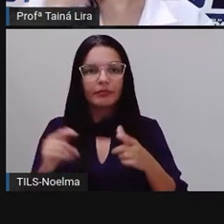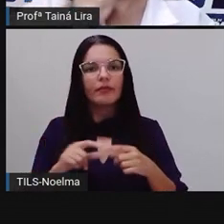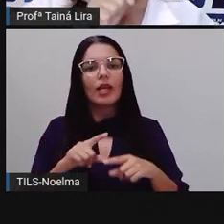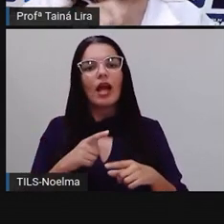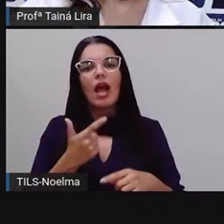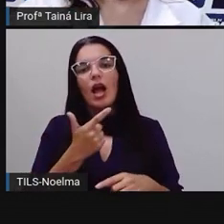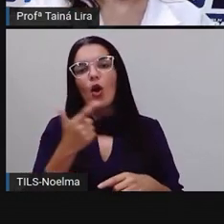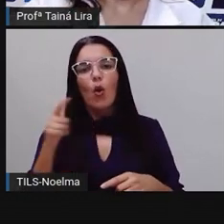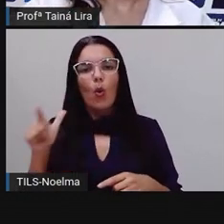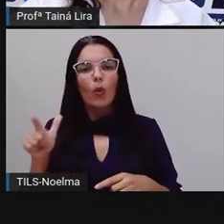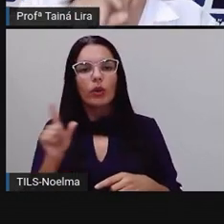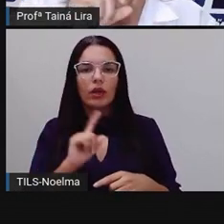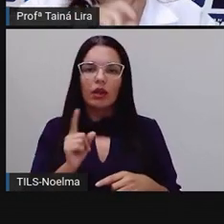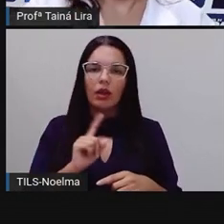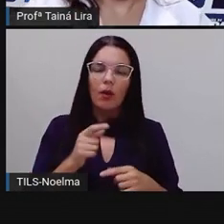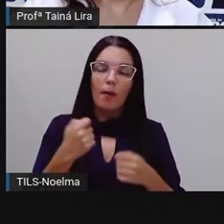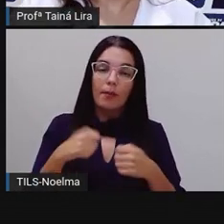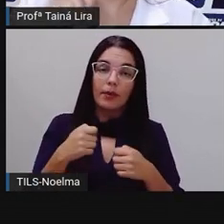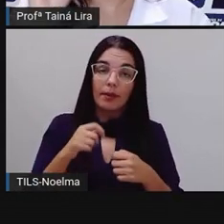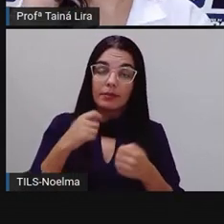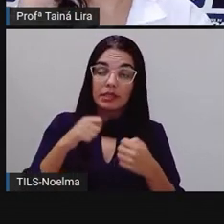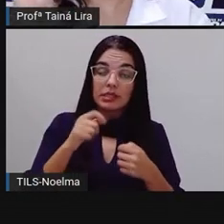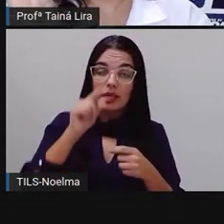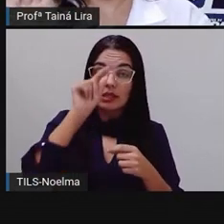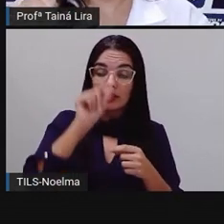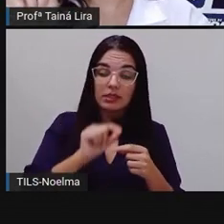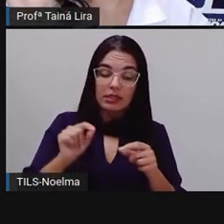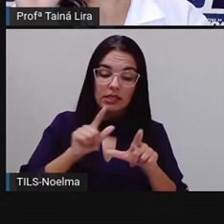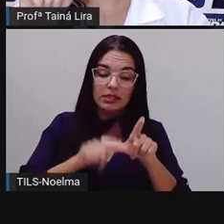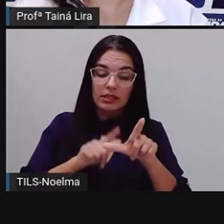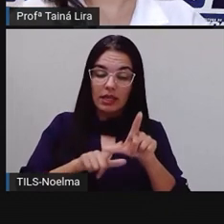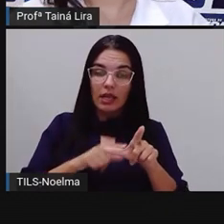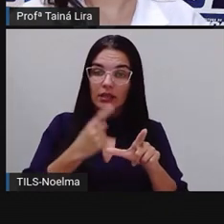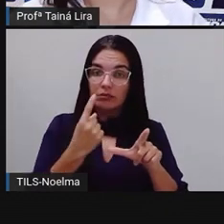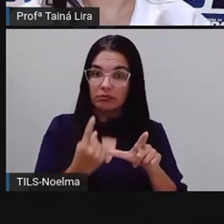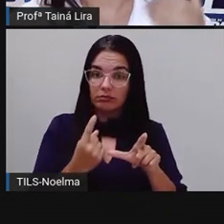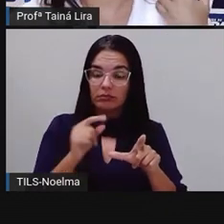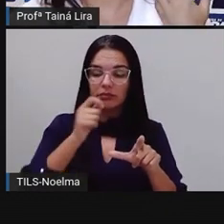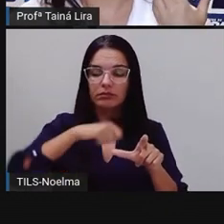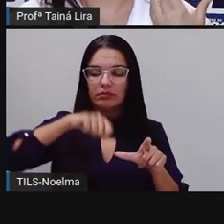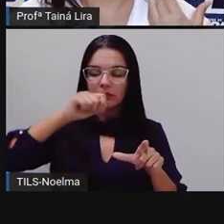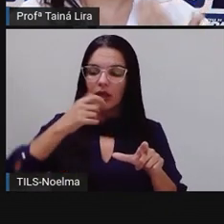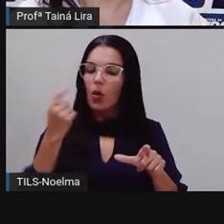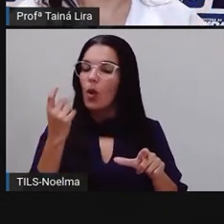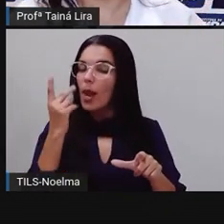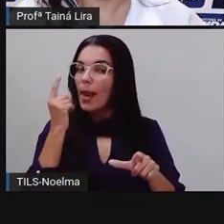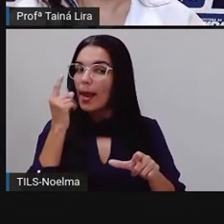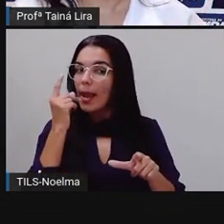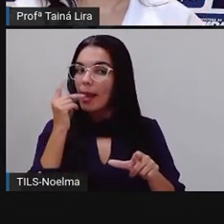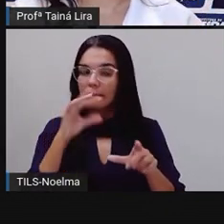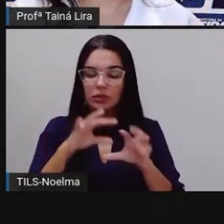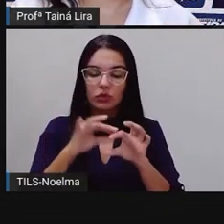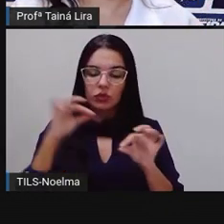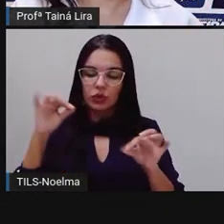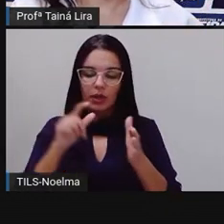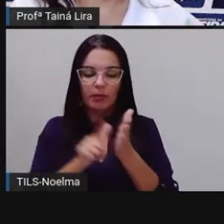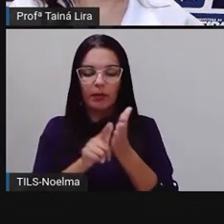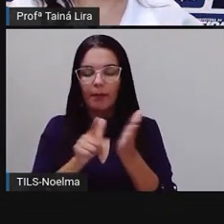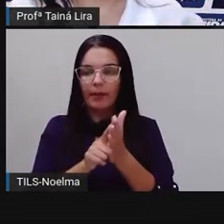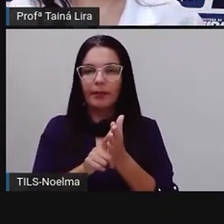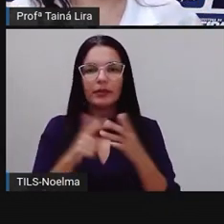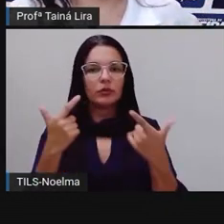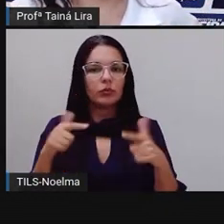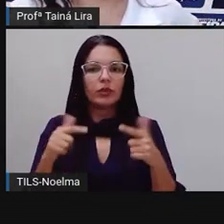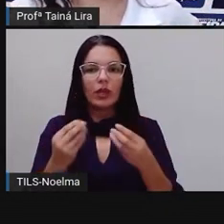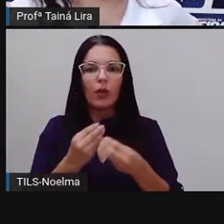escrevemos uma letra, retiramos o lápis do papel para escrever outra letra. Na letra cursiva, isso já não vai